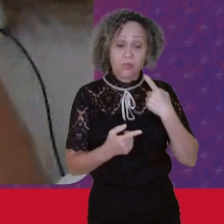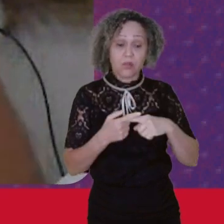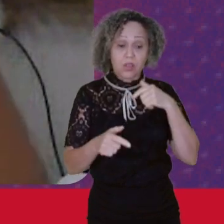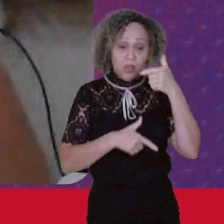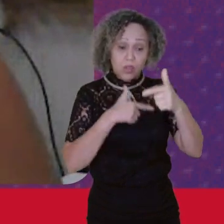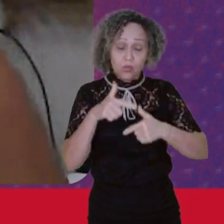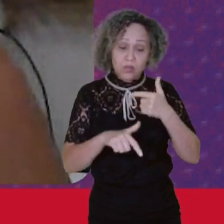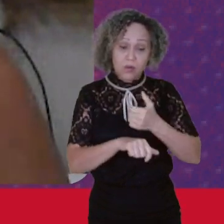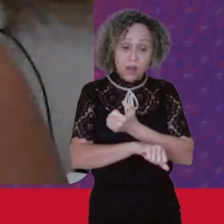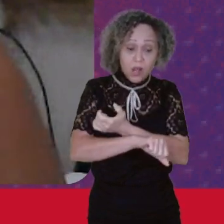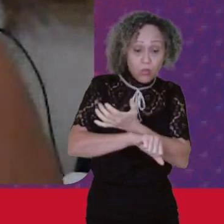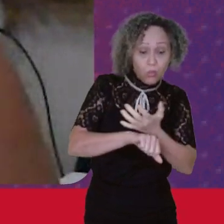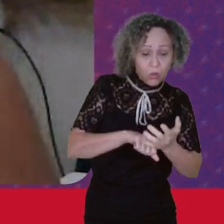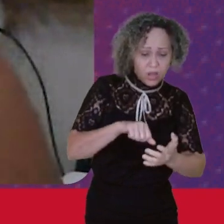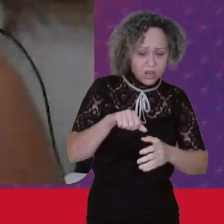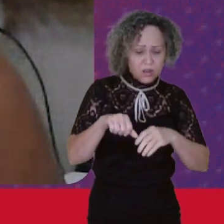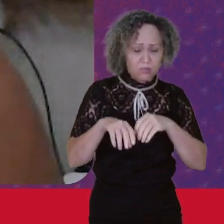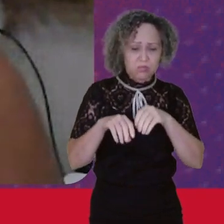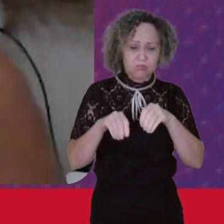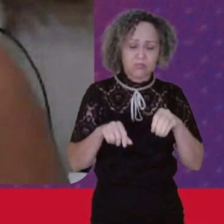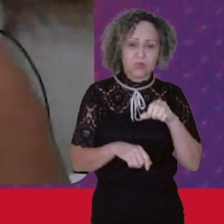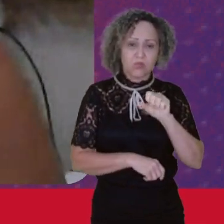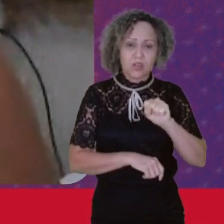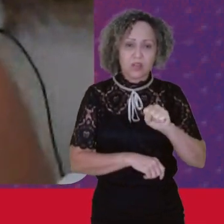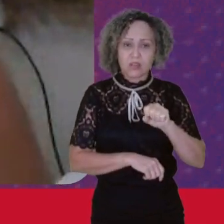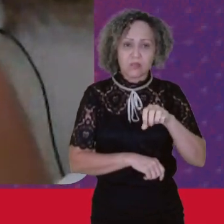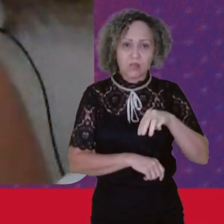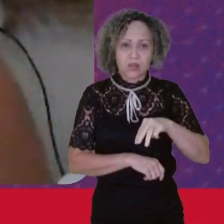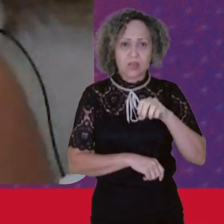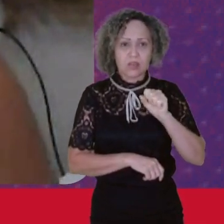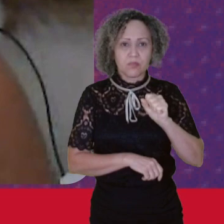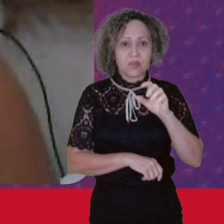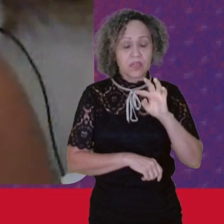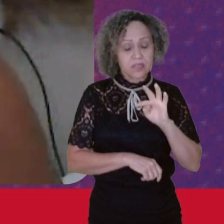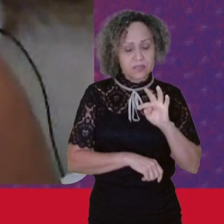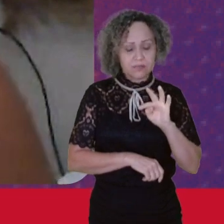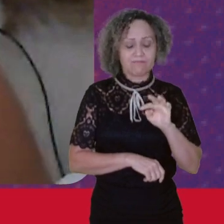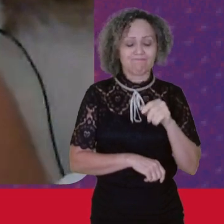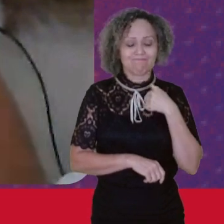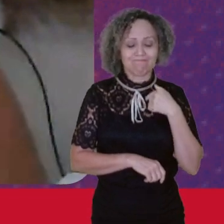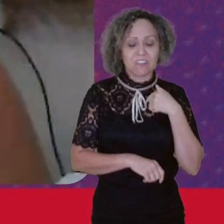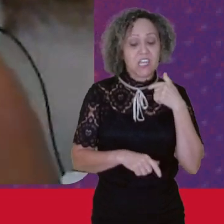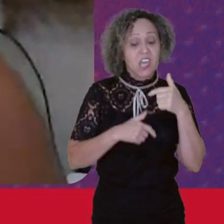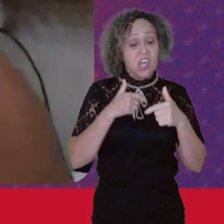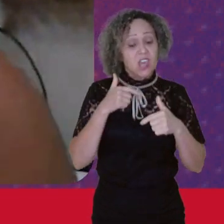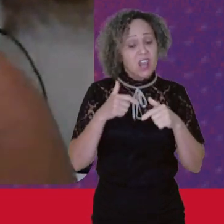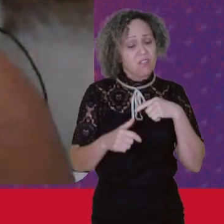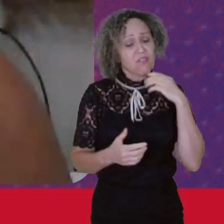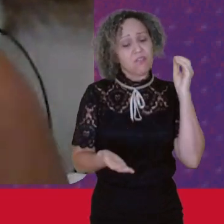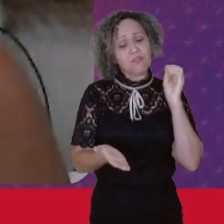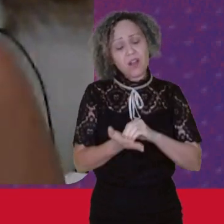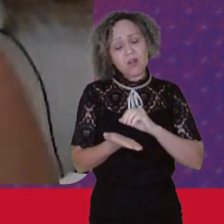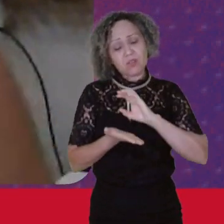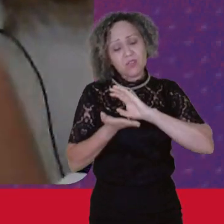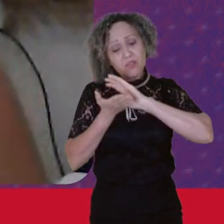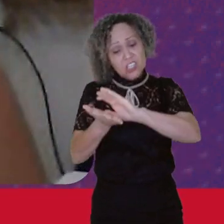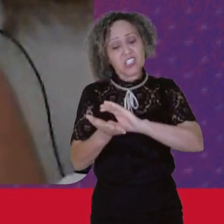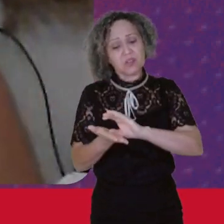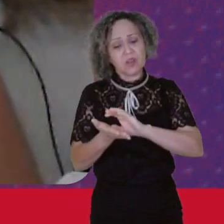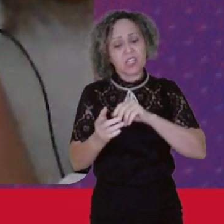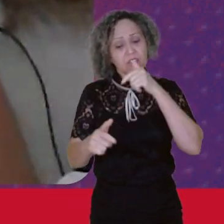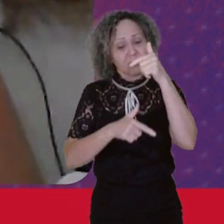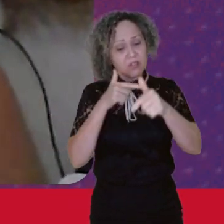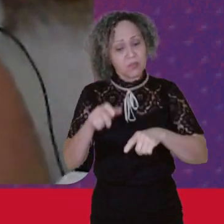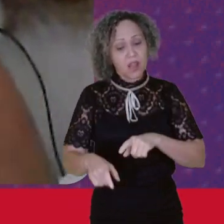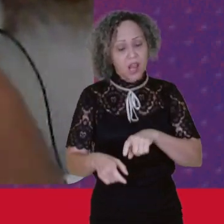Fura e sem terra Há uma Uma falta De investimento Na agricultura Familiar Camponesa Que impacta